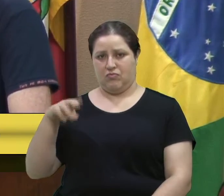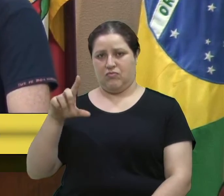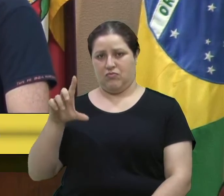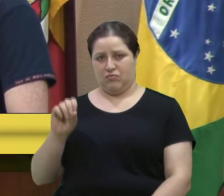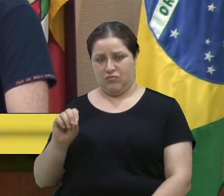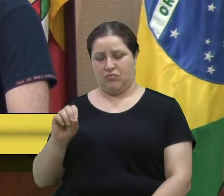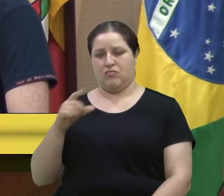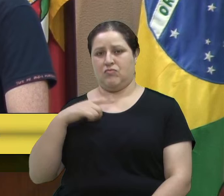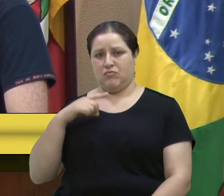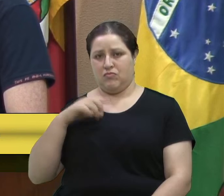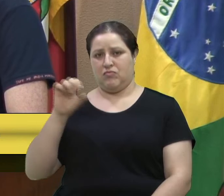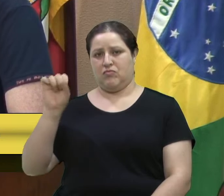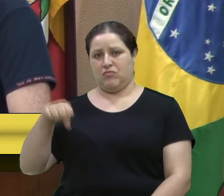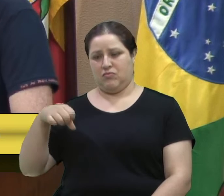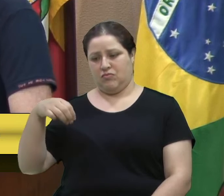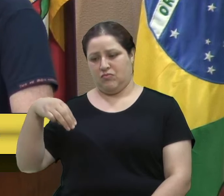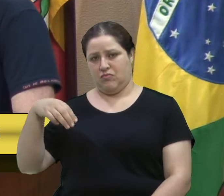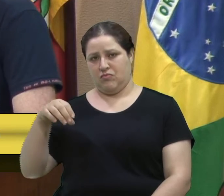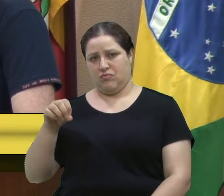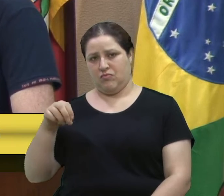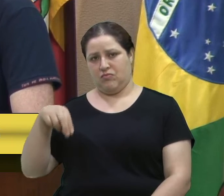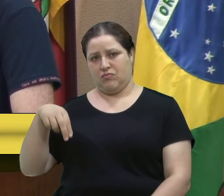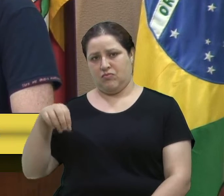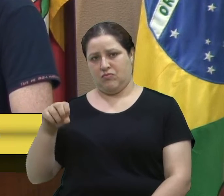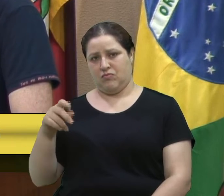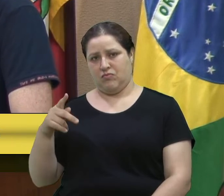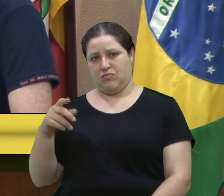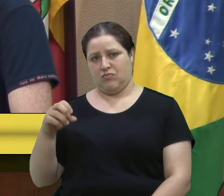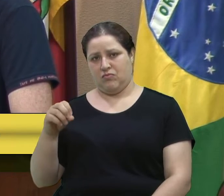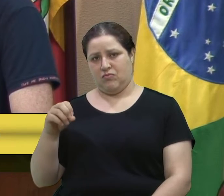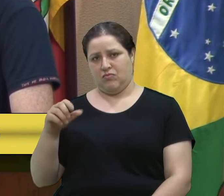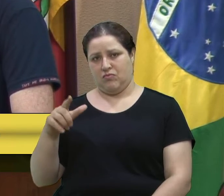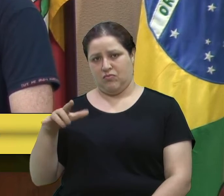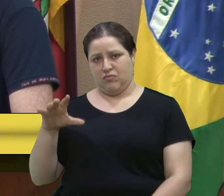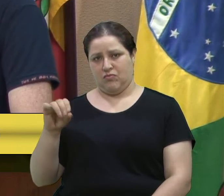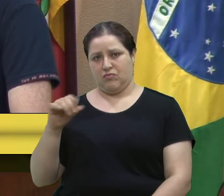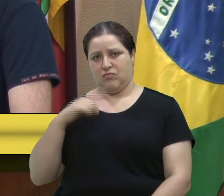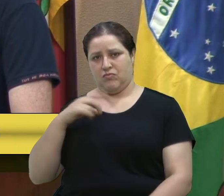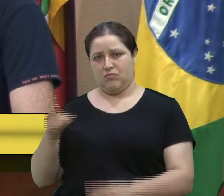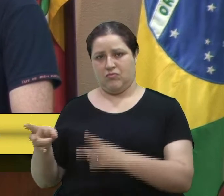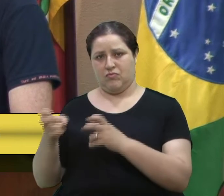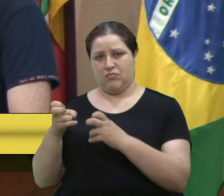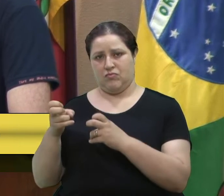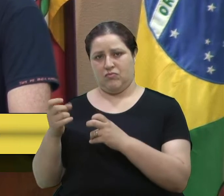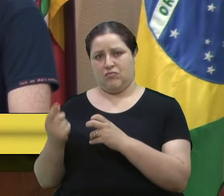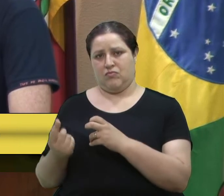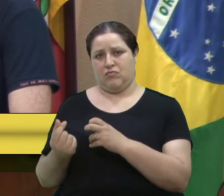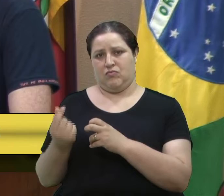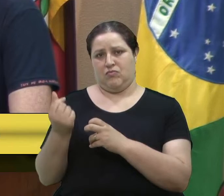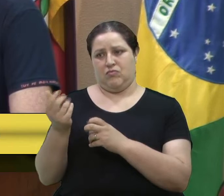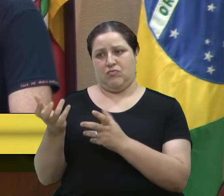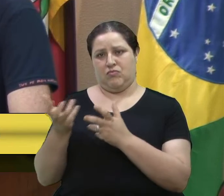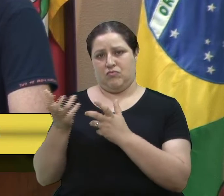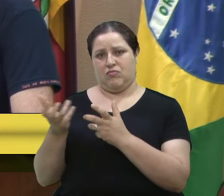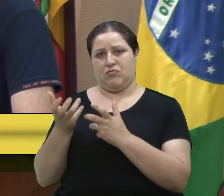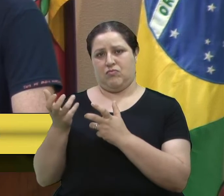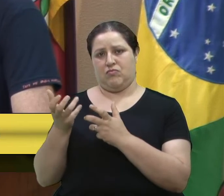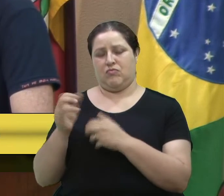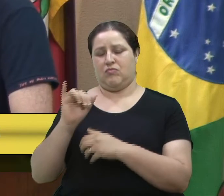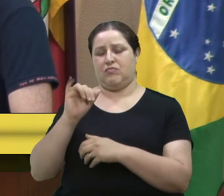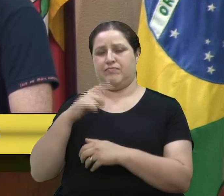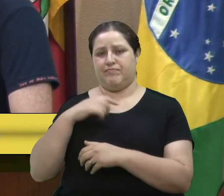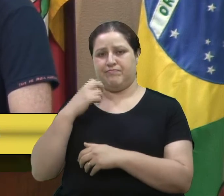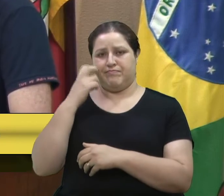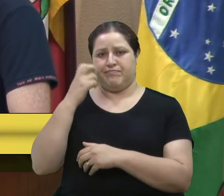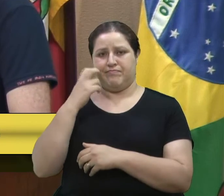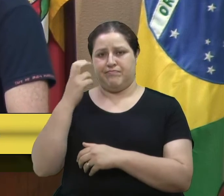quer das pessoas, o preço que quer. A gente tem, vergonhosamente, velórias em Caxias do Sul que